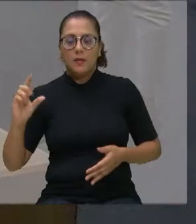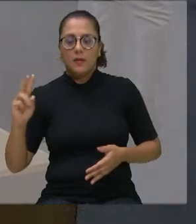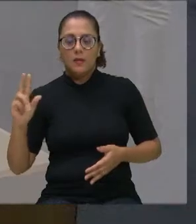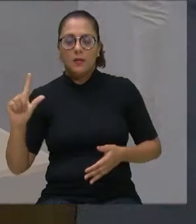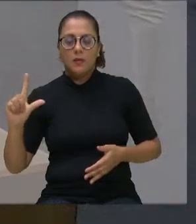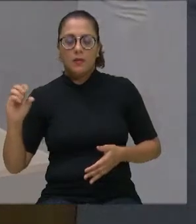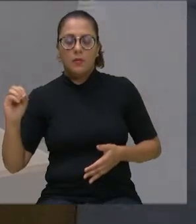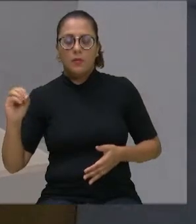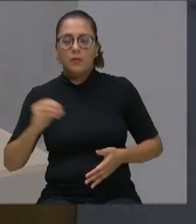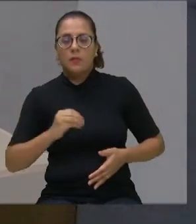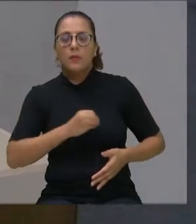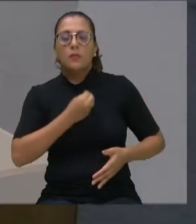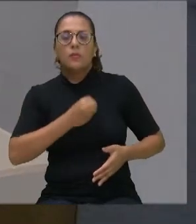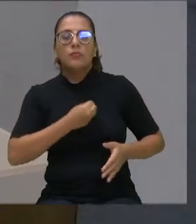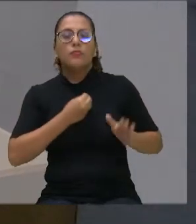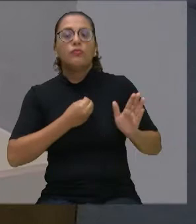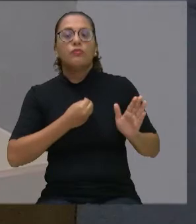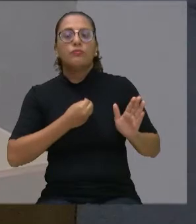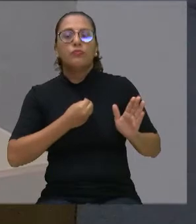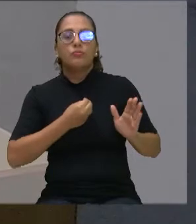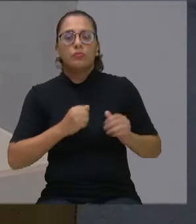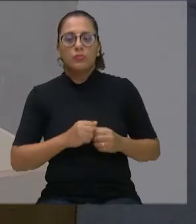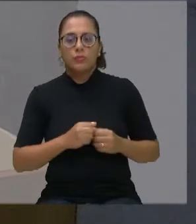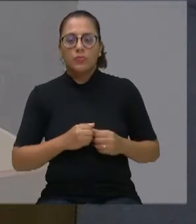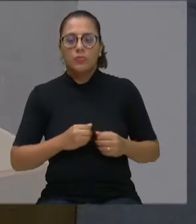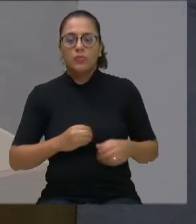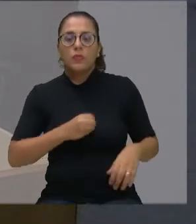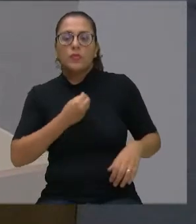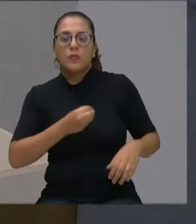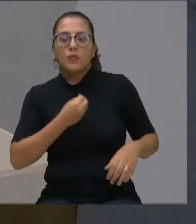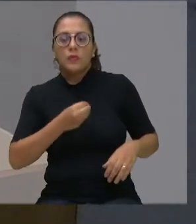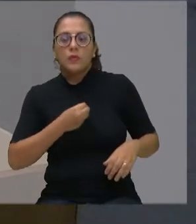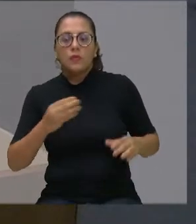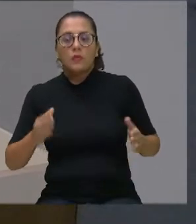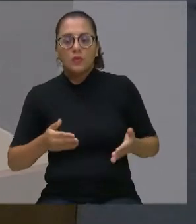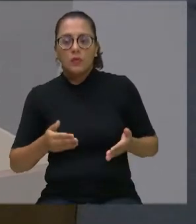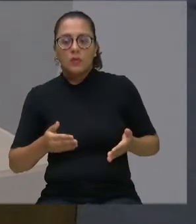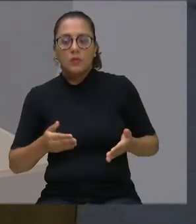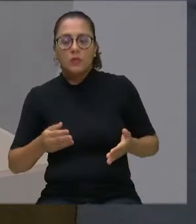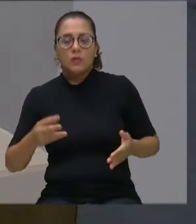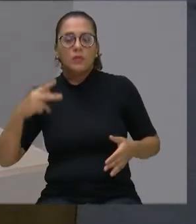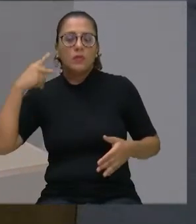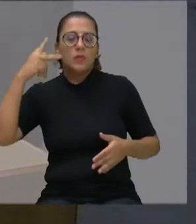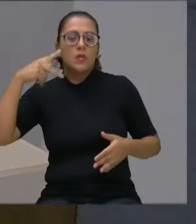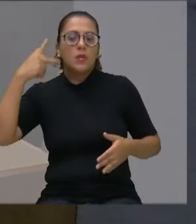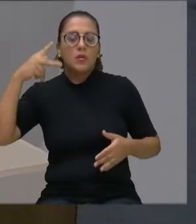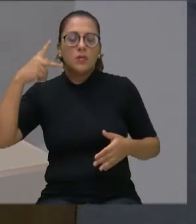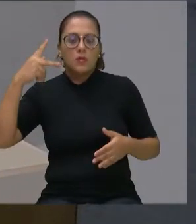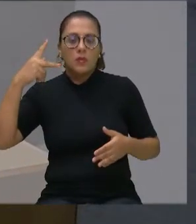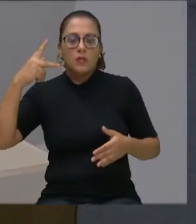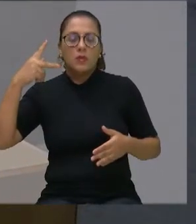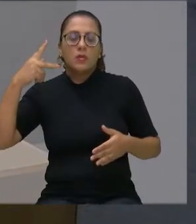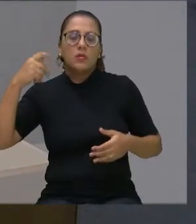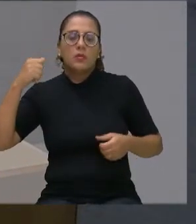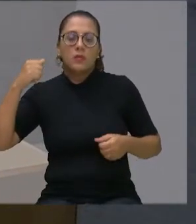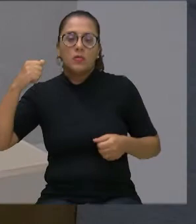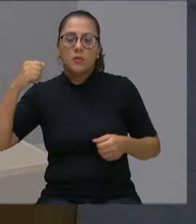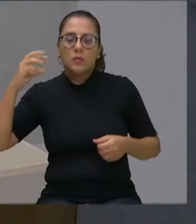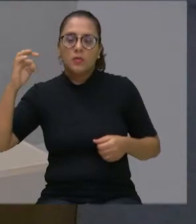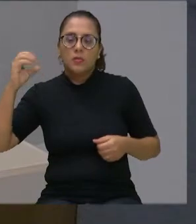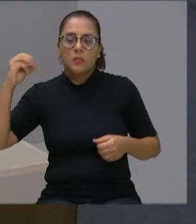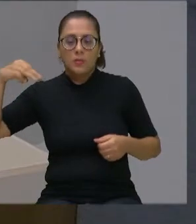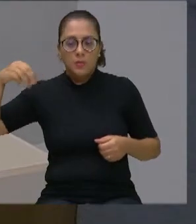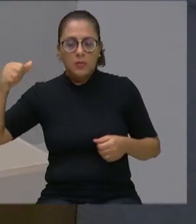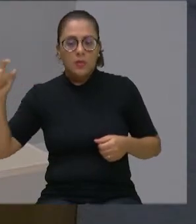Senhor presidente, estão presentes os seguintes vereadores. Vereador Tomás Henrique,